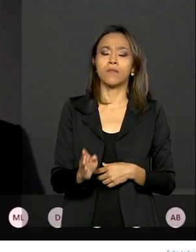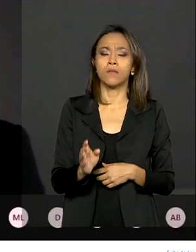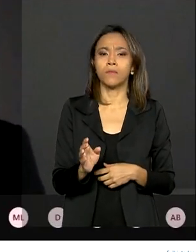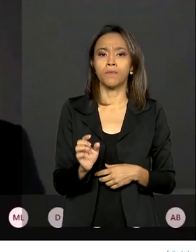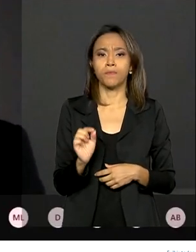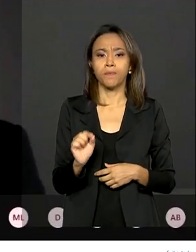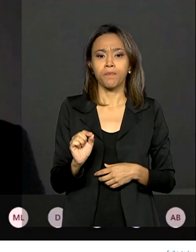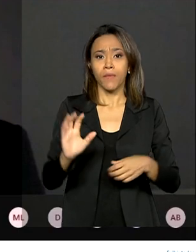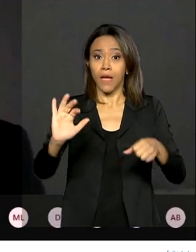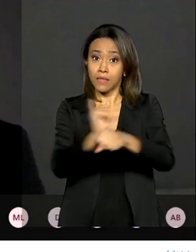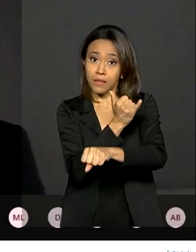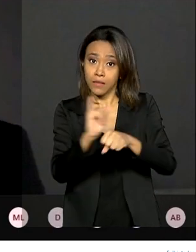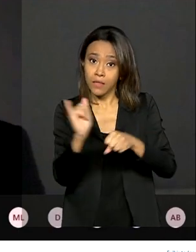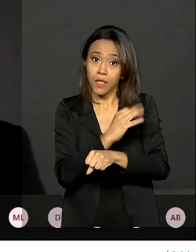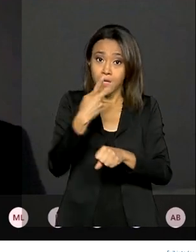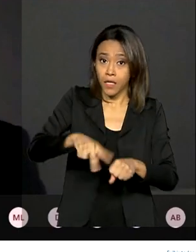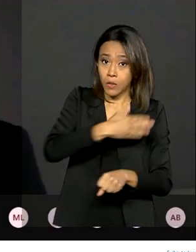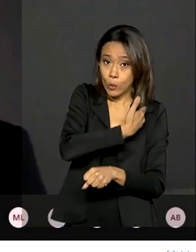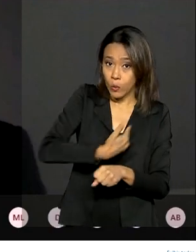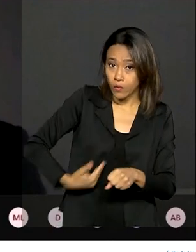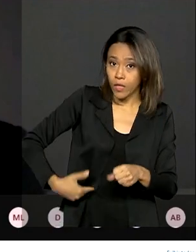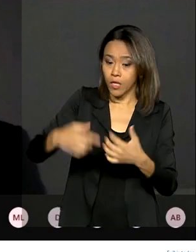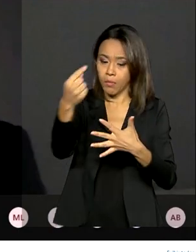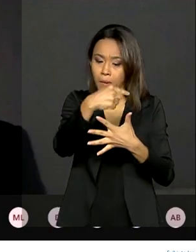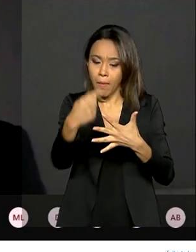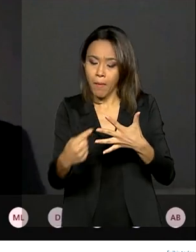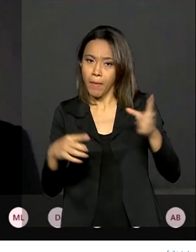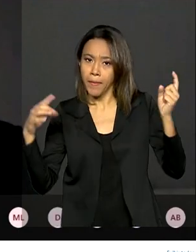à Covid, da retomada da atividade econômica. Abertura Abertura